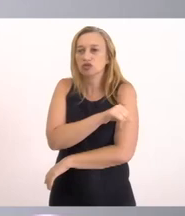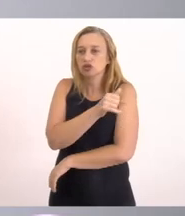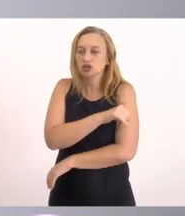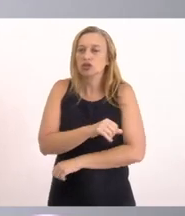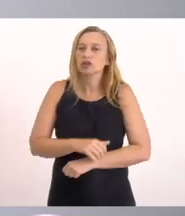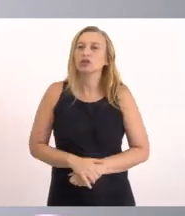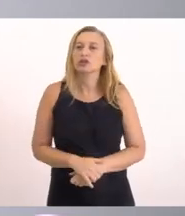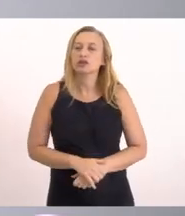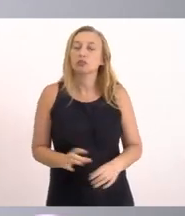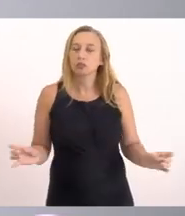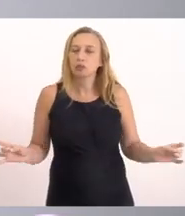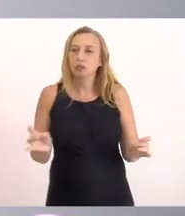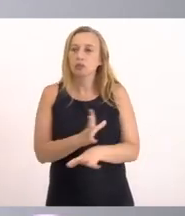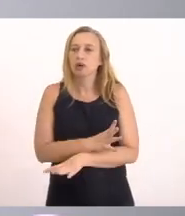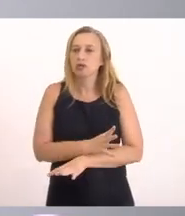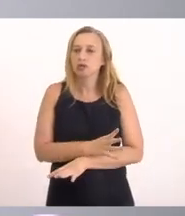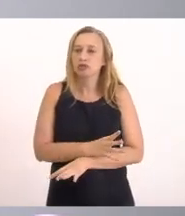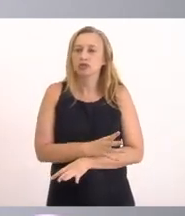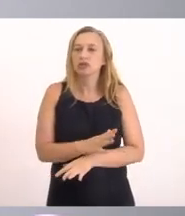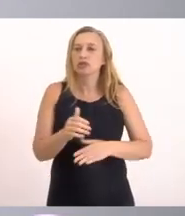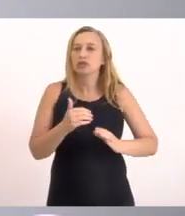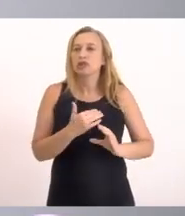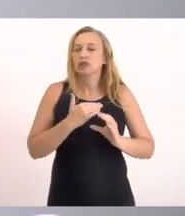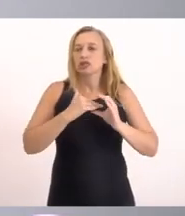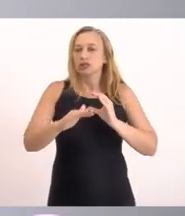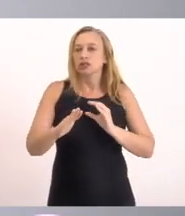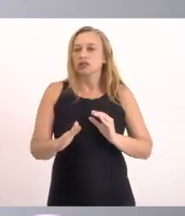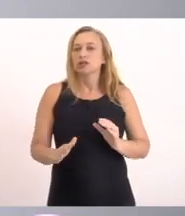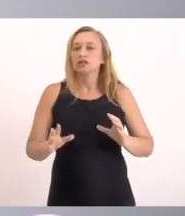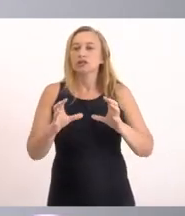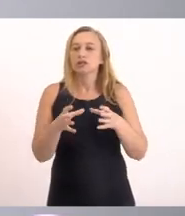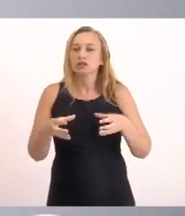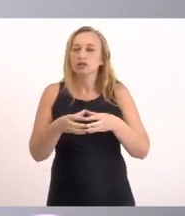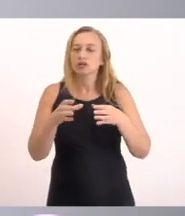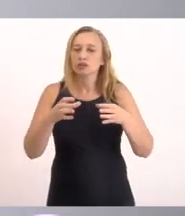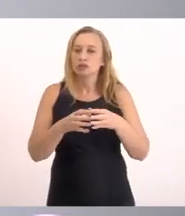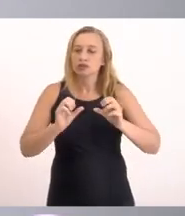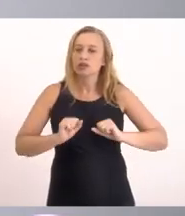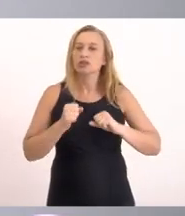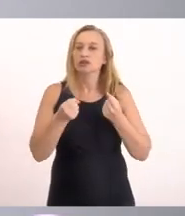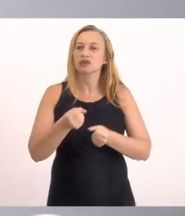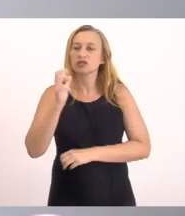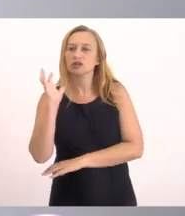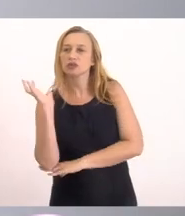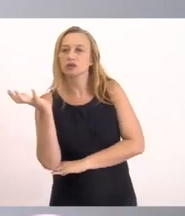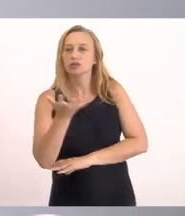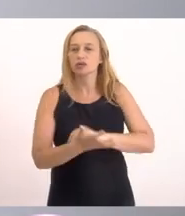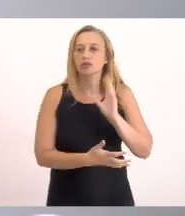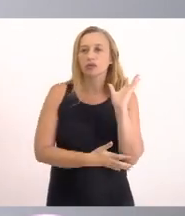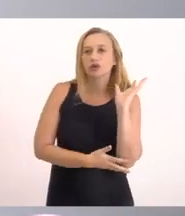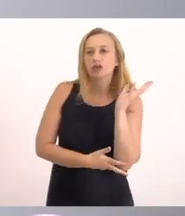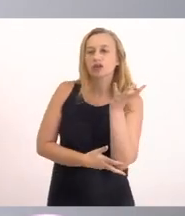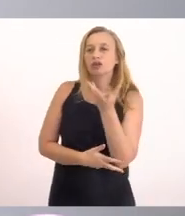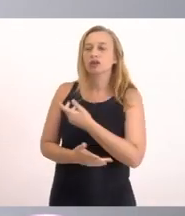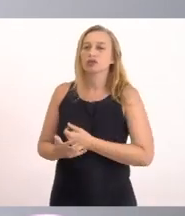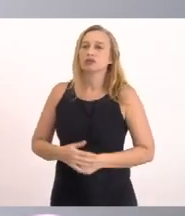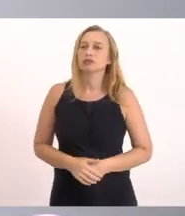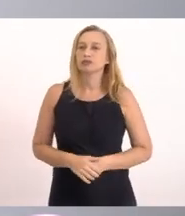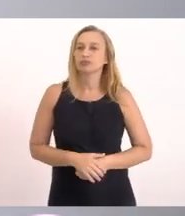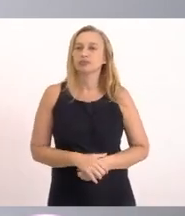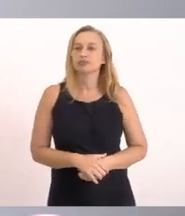Que pronto Encaminhou Para essa Comissão de Defesa Do Meio Ambiente E foram